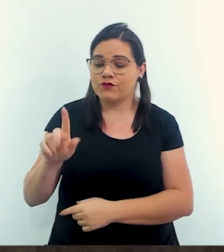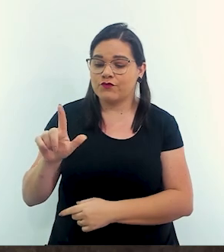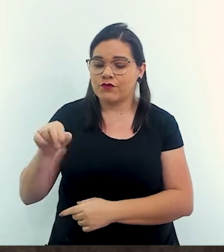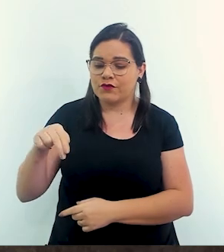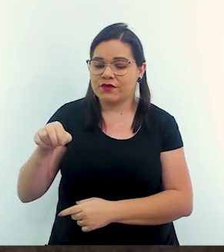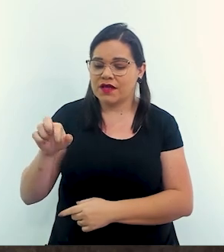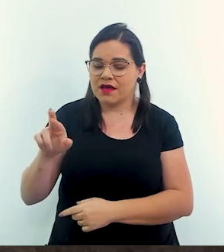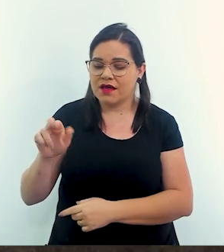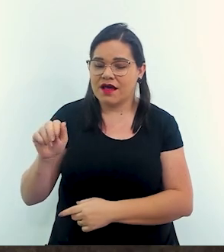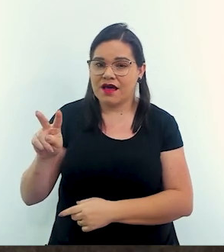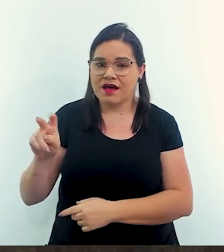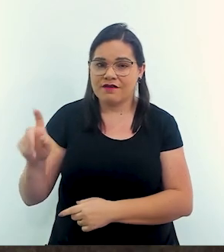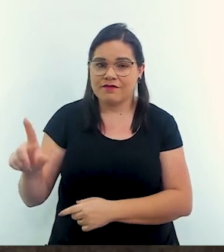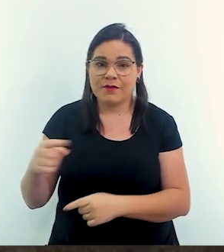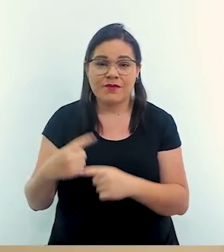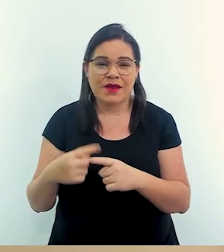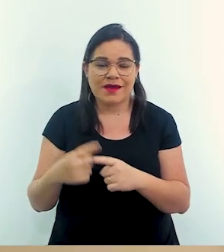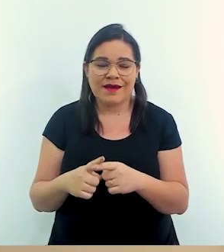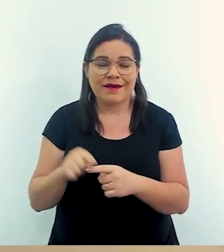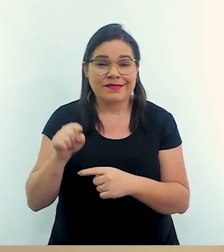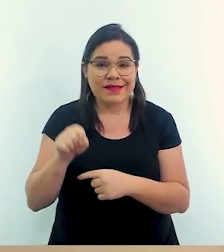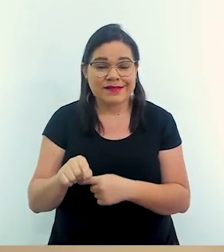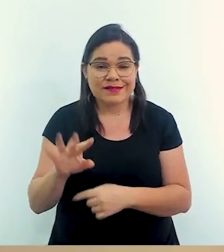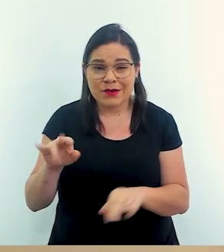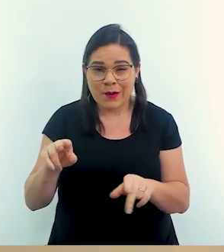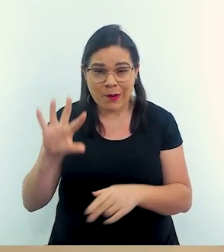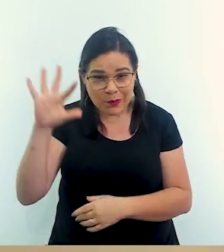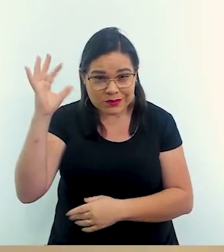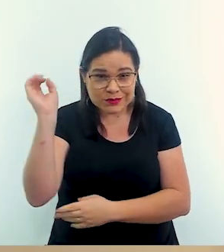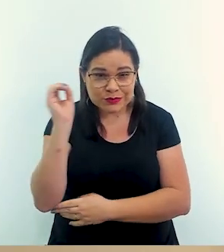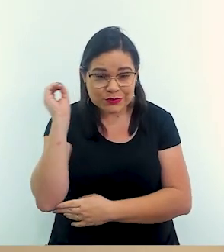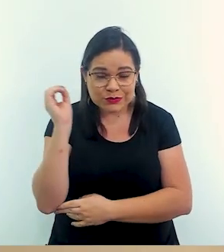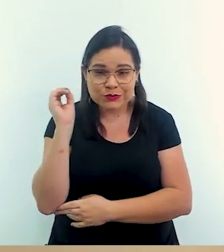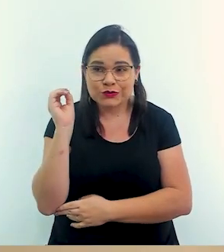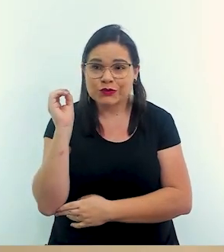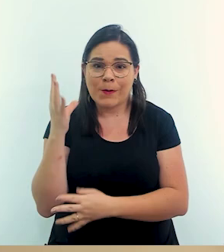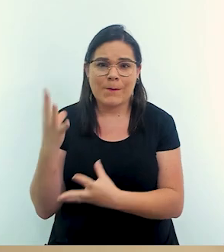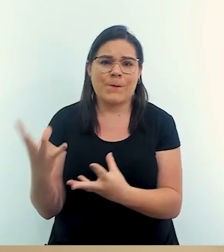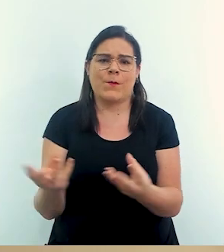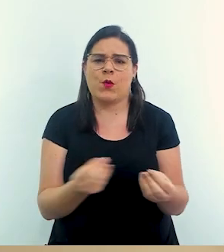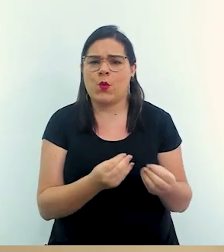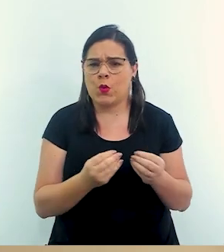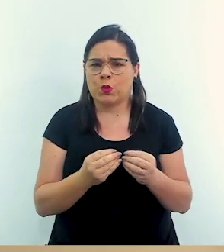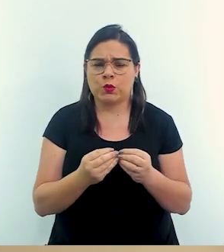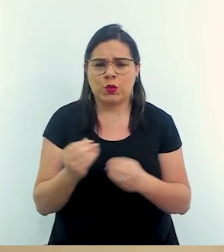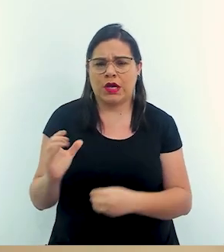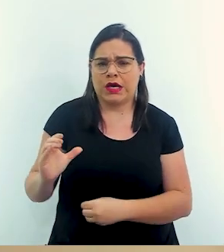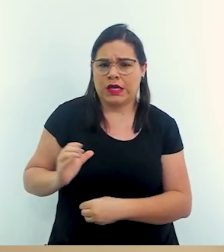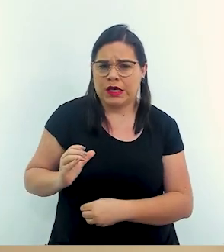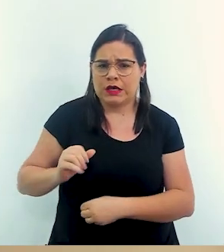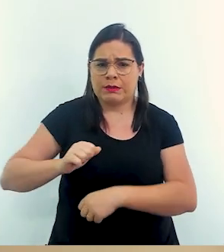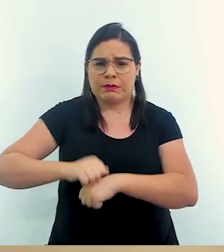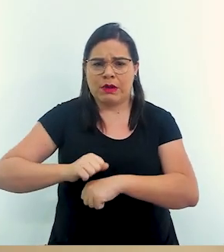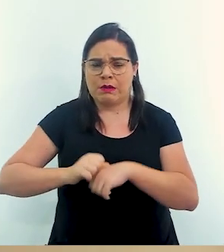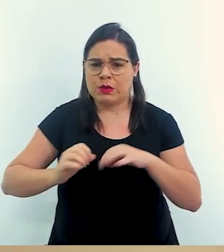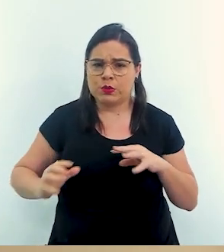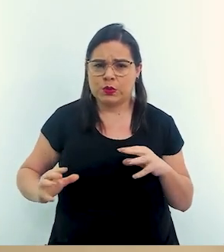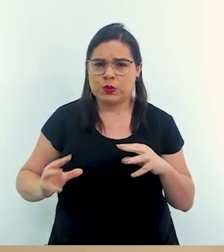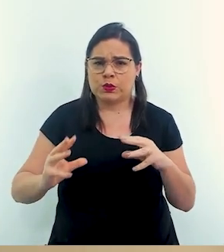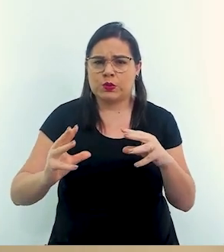sendo acometidas, porque numa tragédia da dimensão do SU, você pegou ali muitas classes sociais, mas